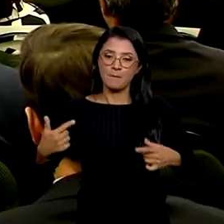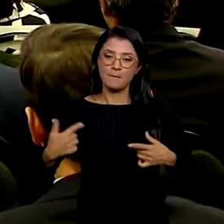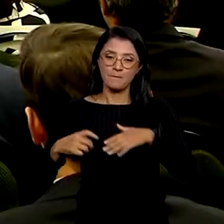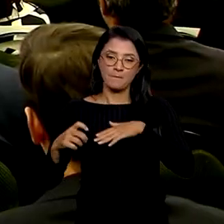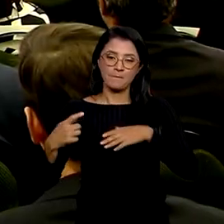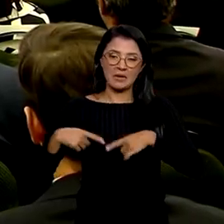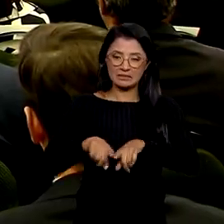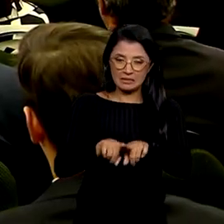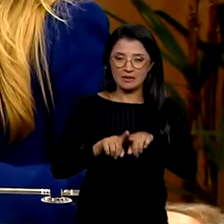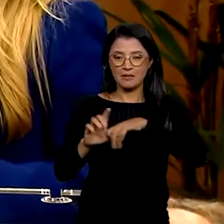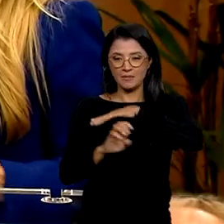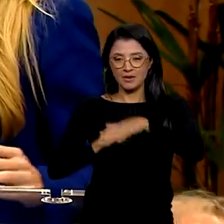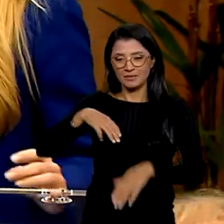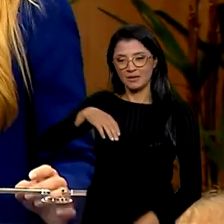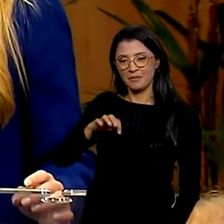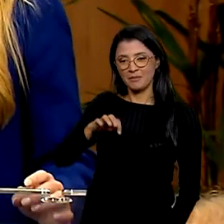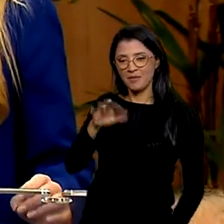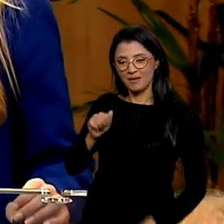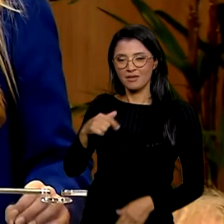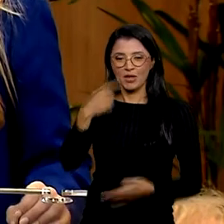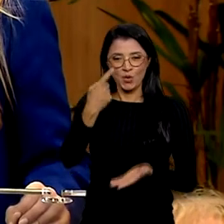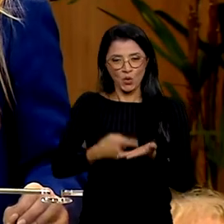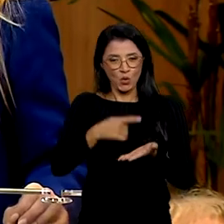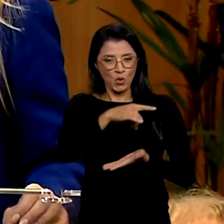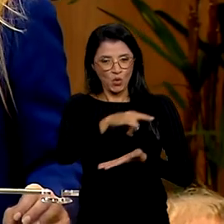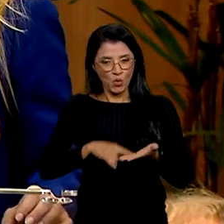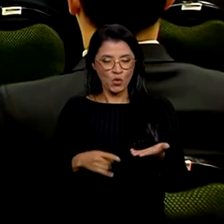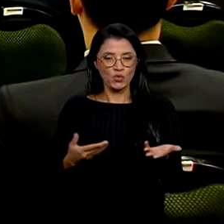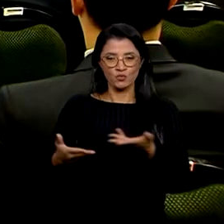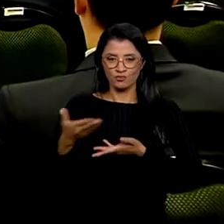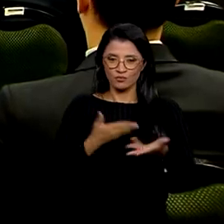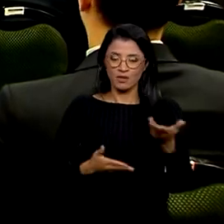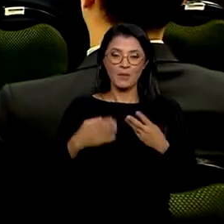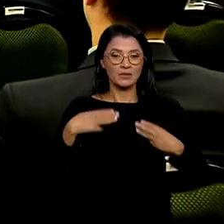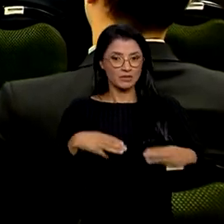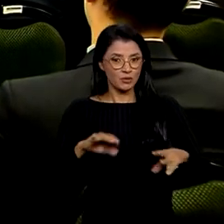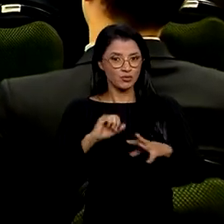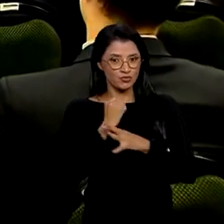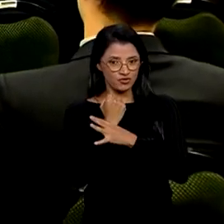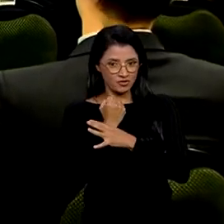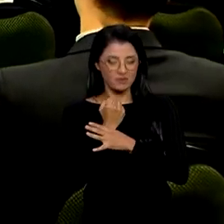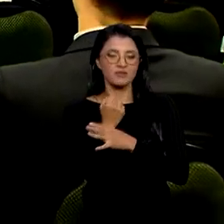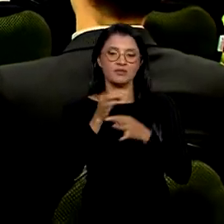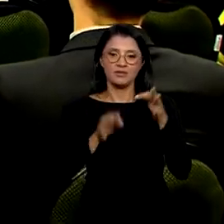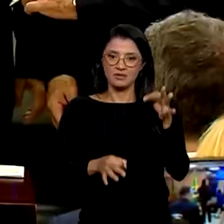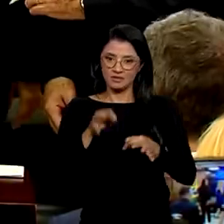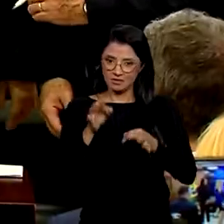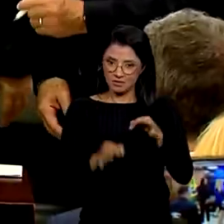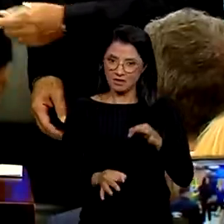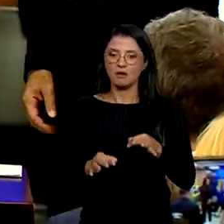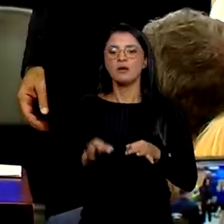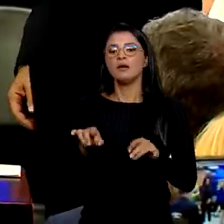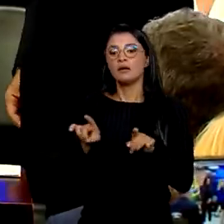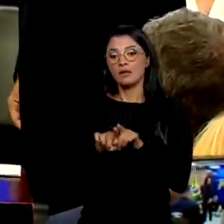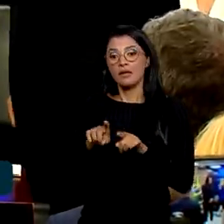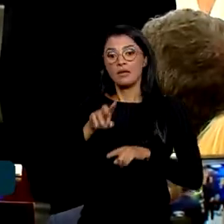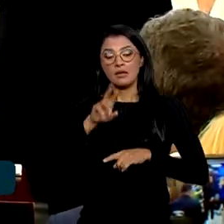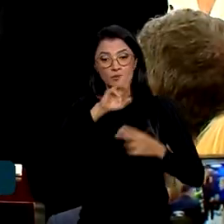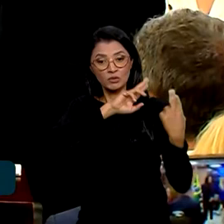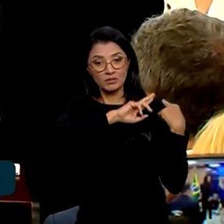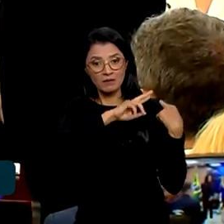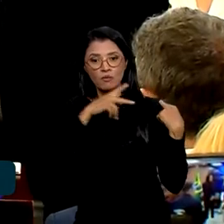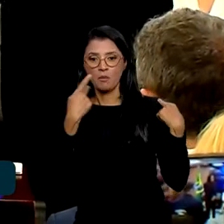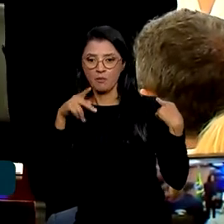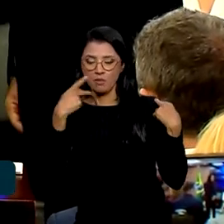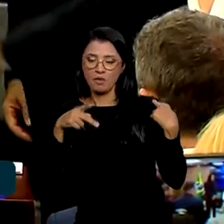a empresa Meta. Um acordo de cooperação entre o Ministério da Justiça e Segurança Pública e a responsável pelas plataformas